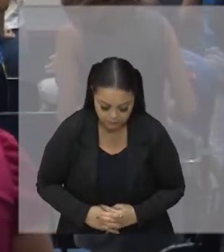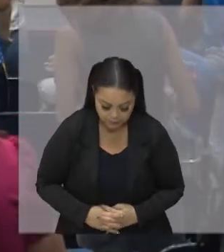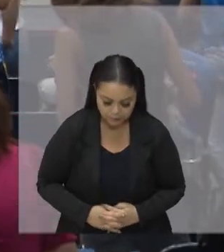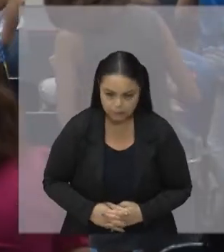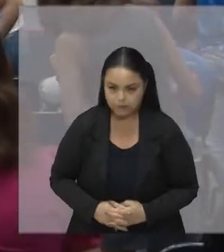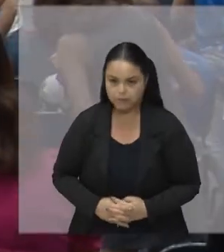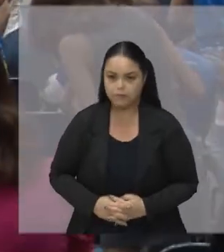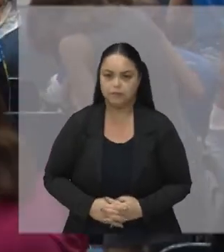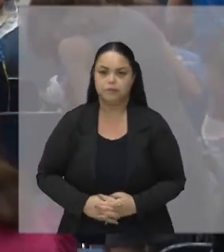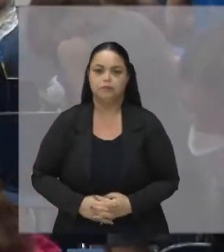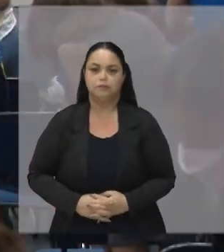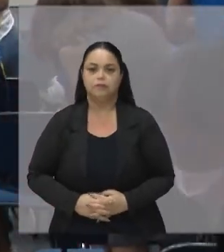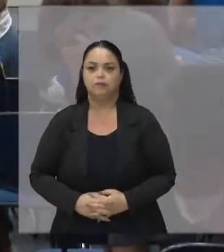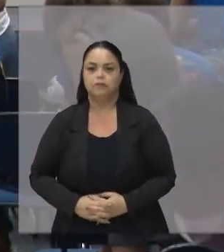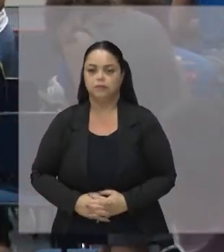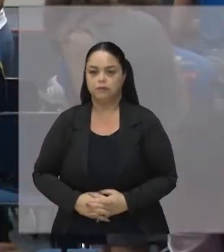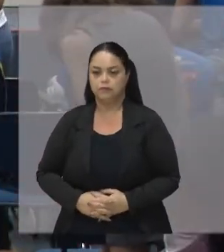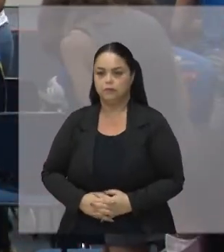Aplausos